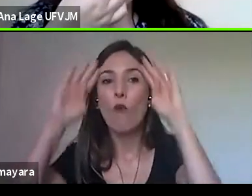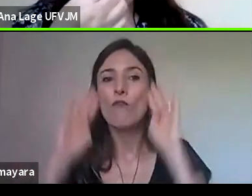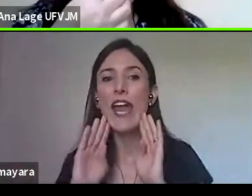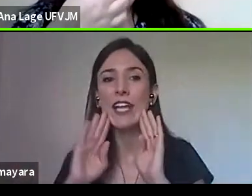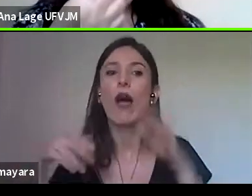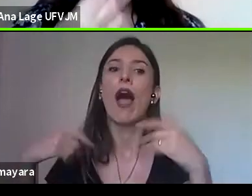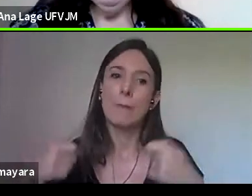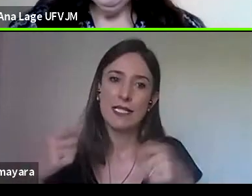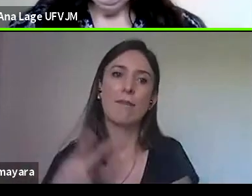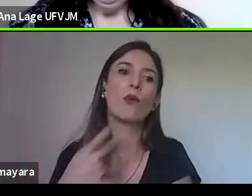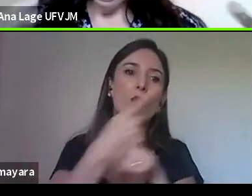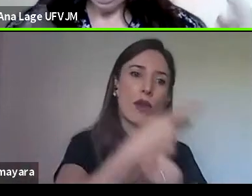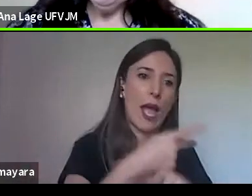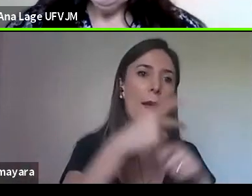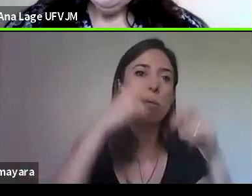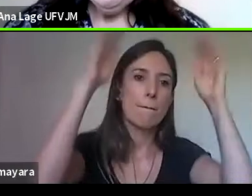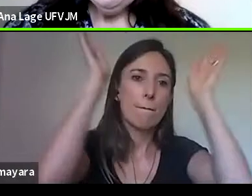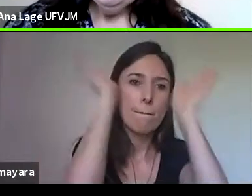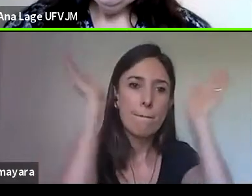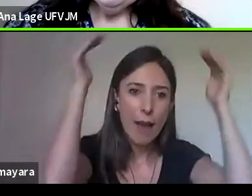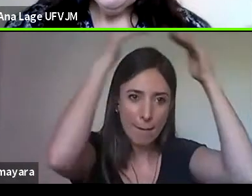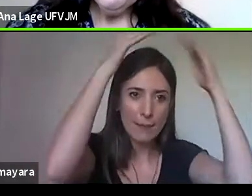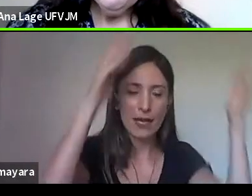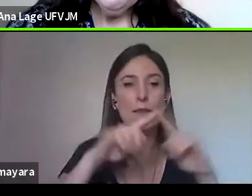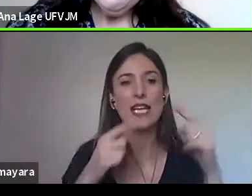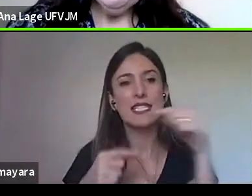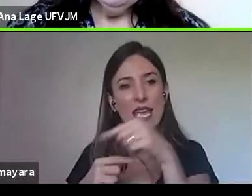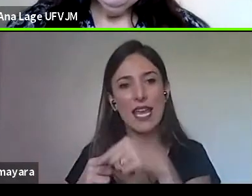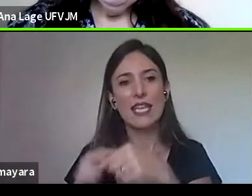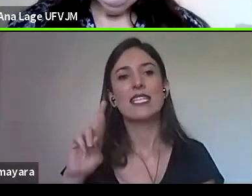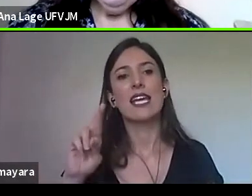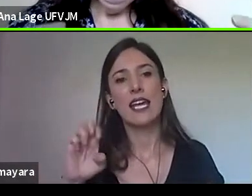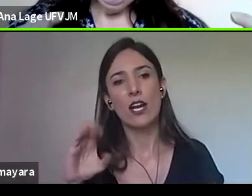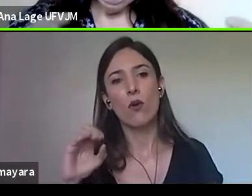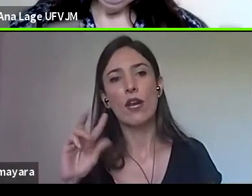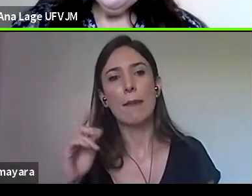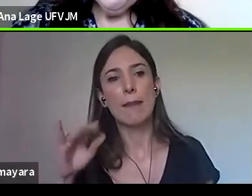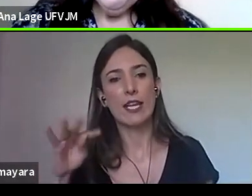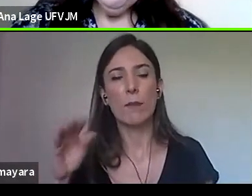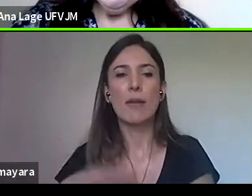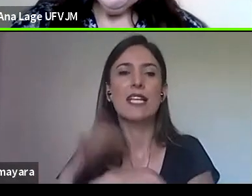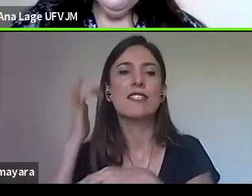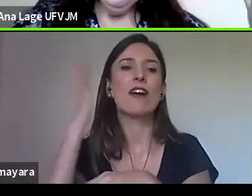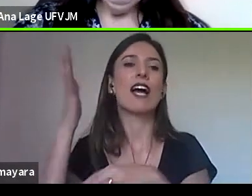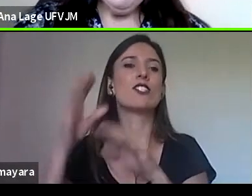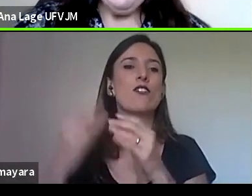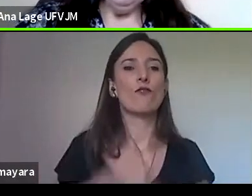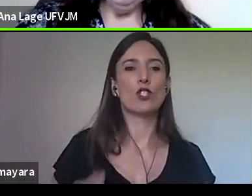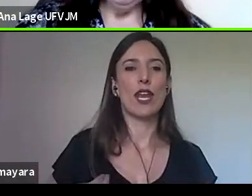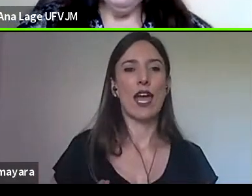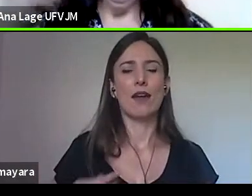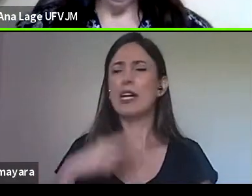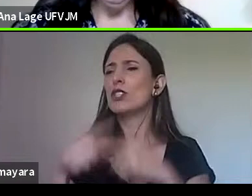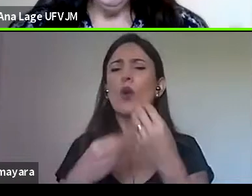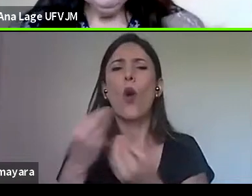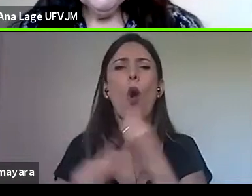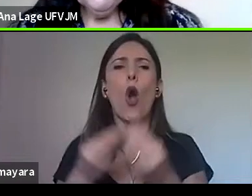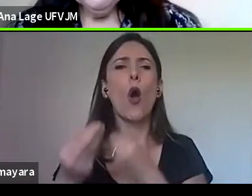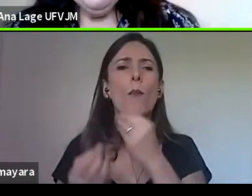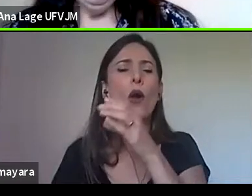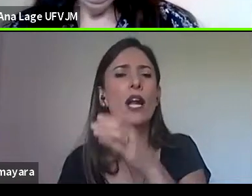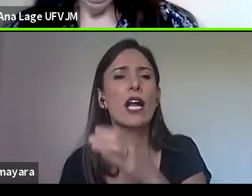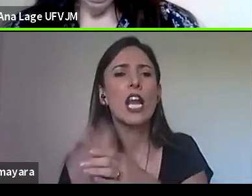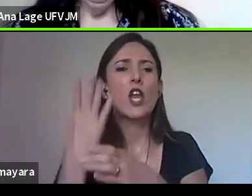fácil de funcionar e muitos deles surgem por iniciativas ou de pares ou de